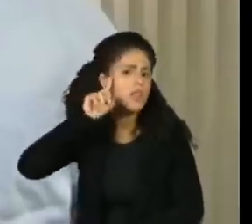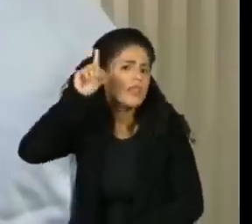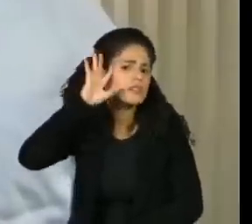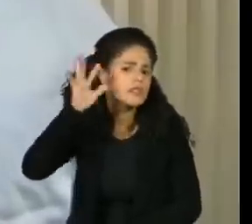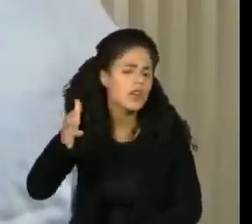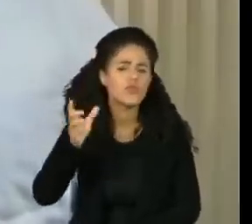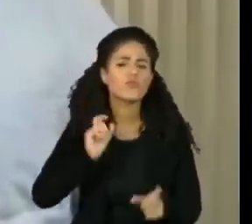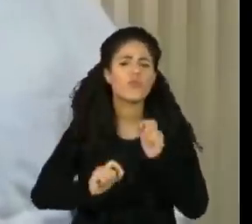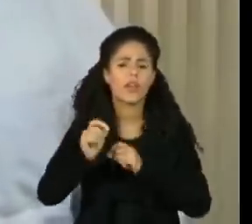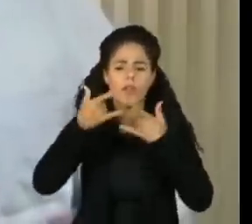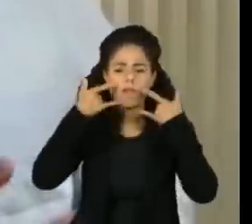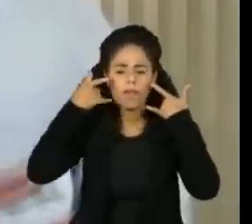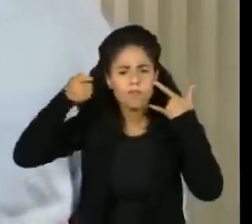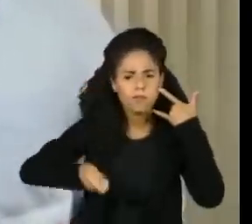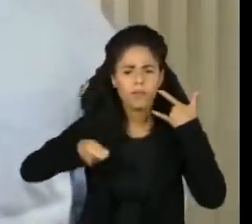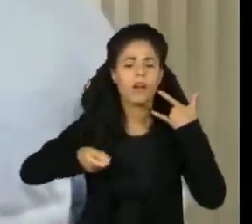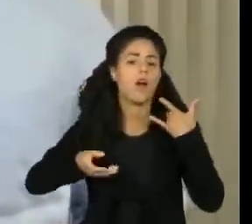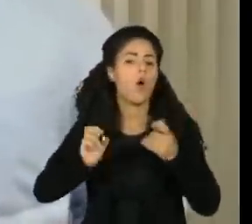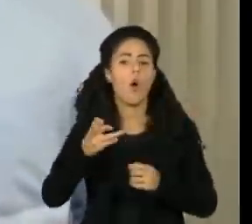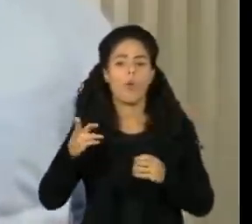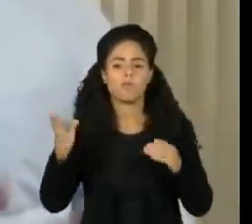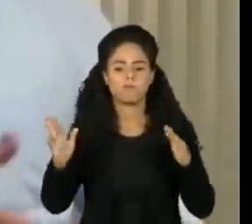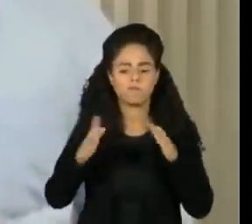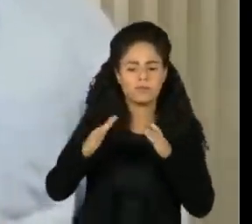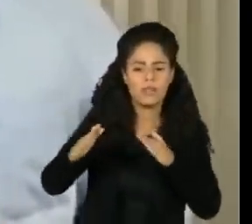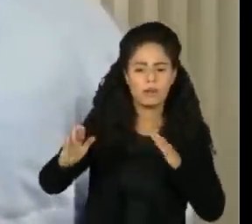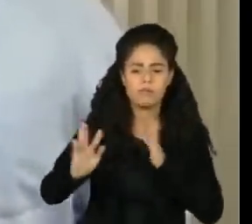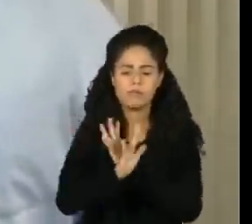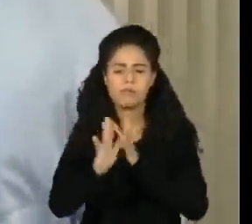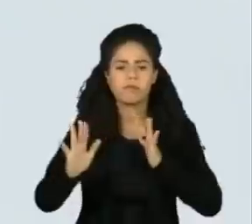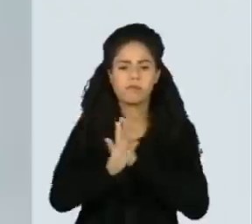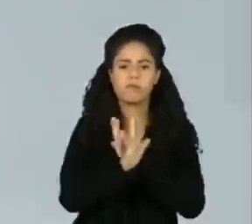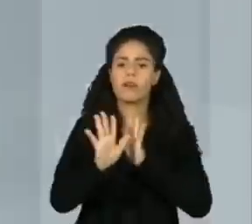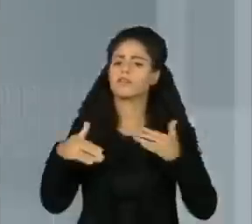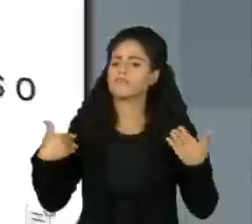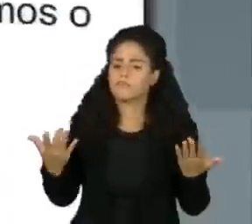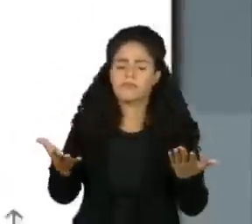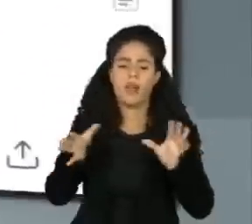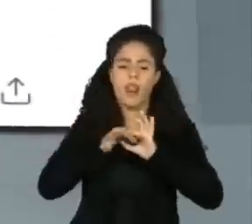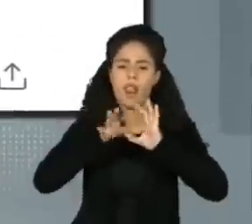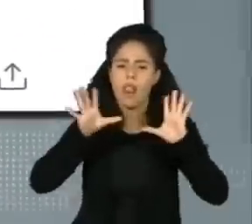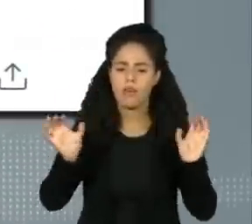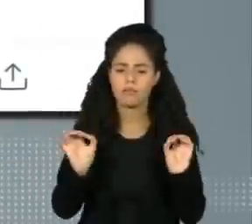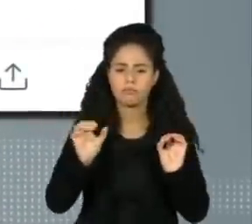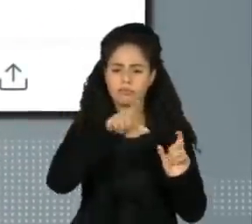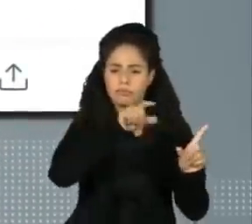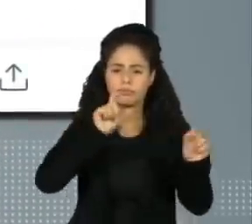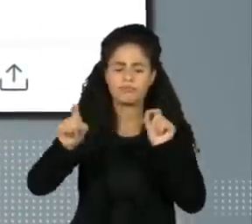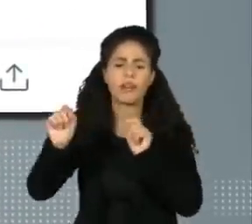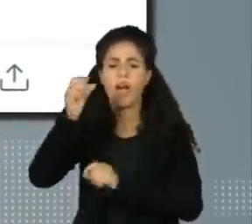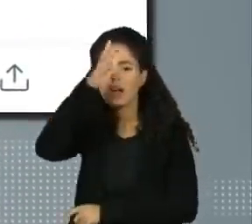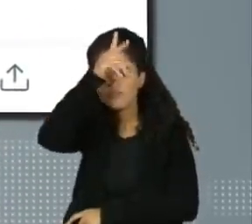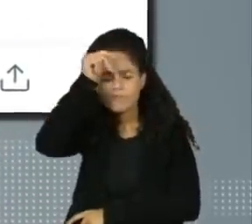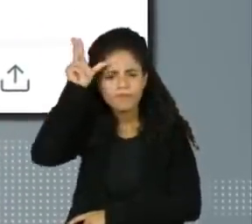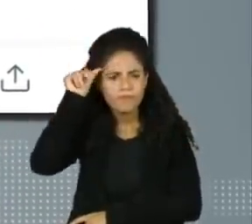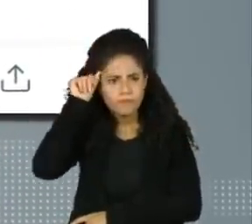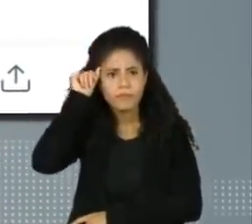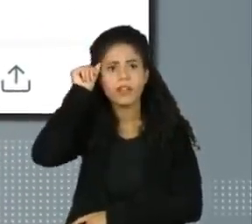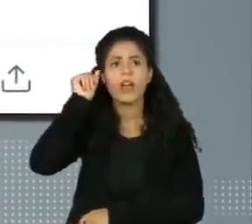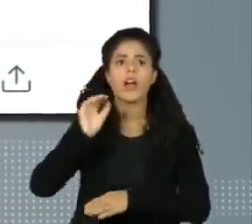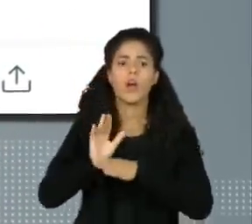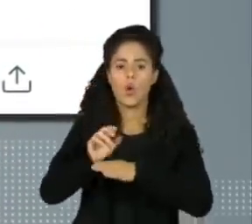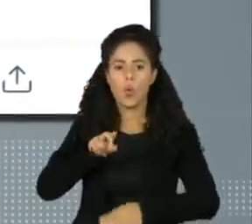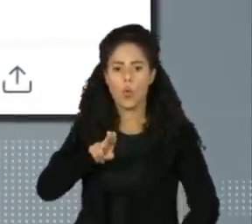máscara será ou não obrigatória em ambientes fechados dentro do seu território. No Distrito Federal, o governador Ibanez